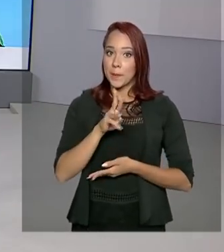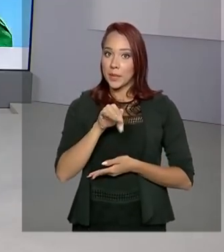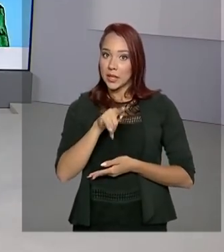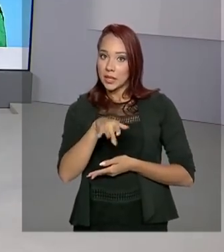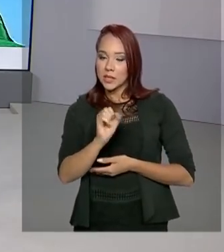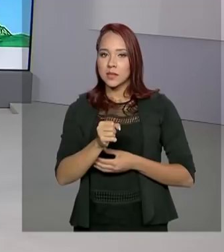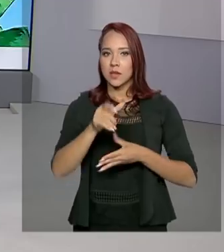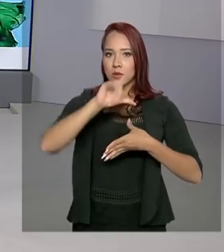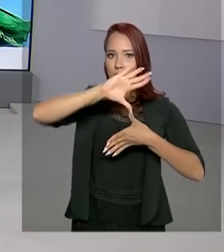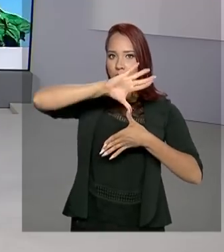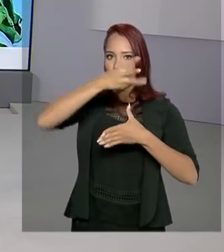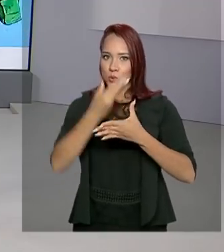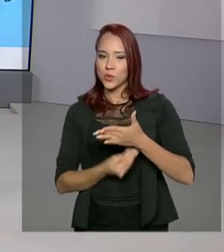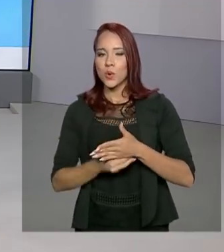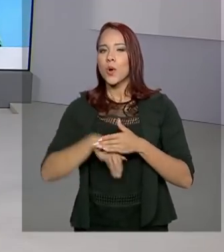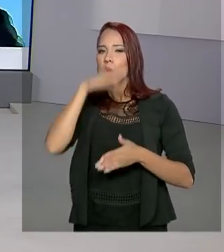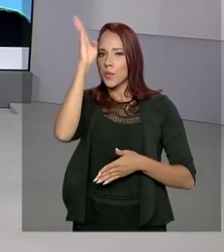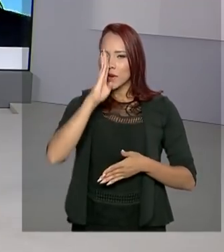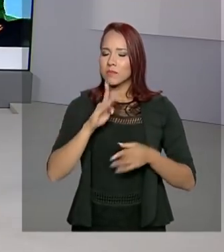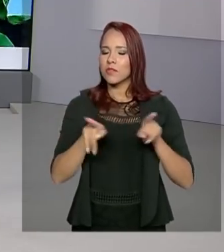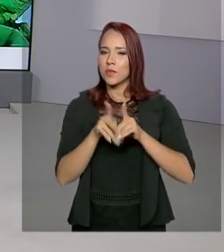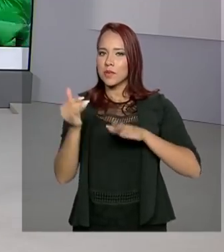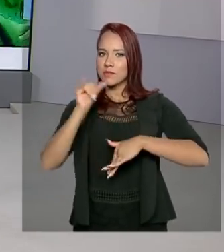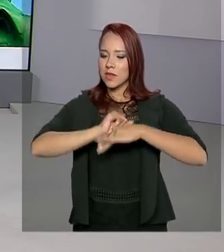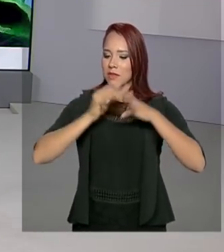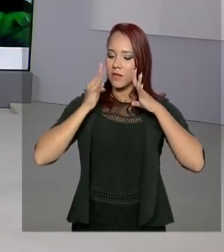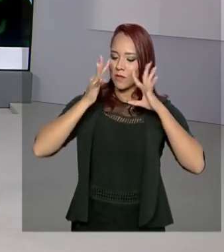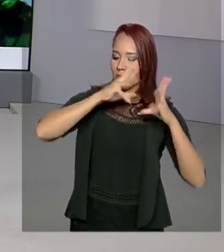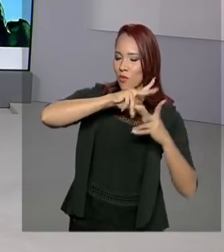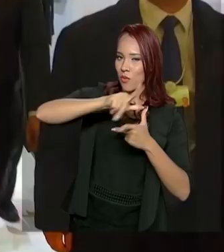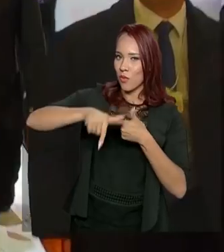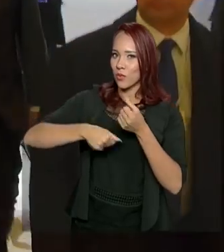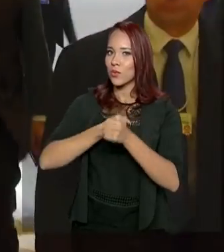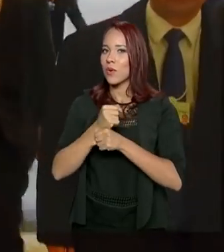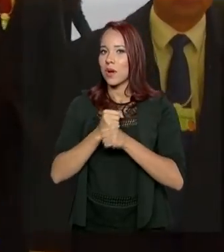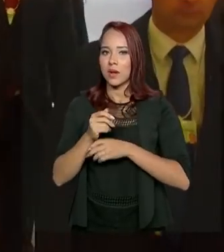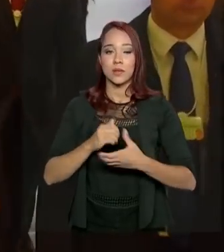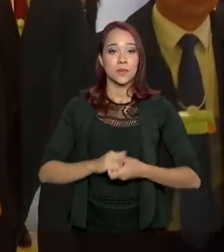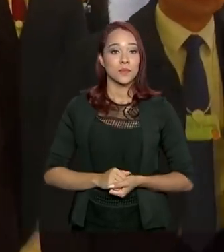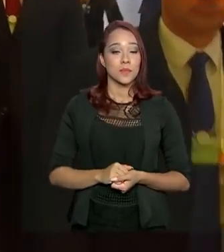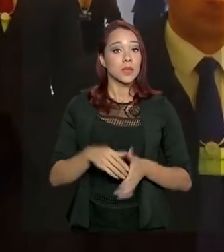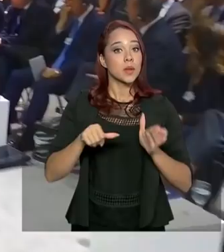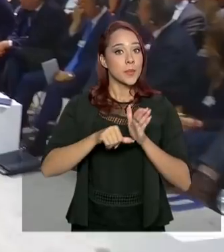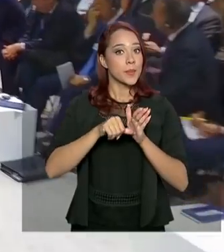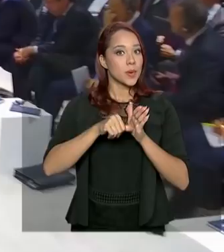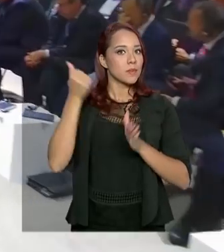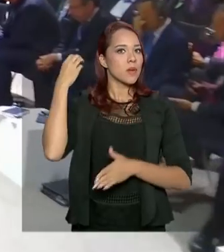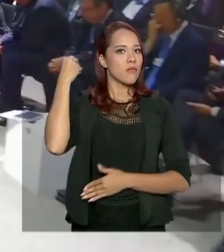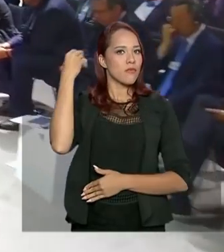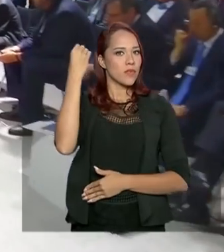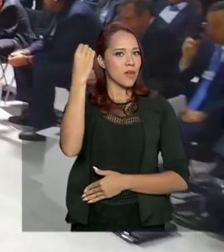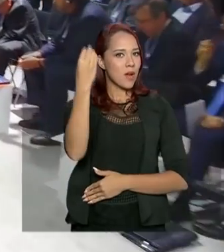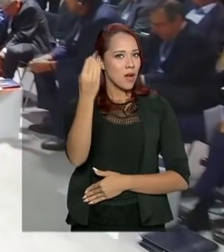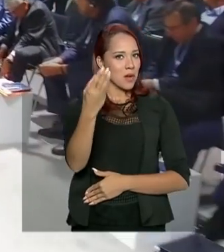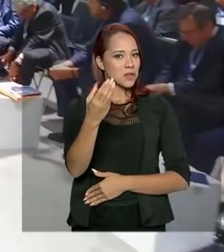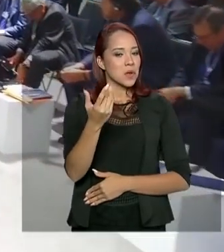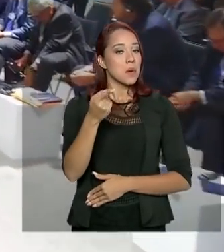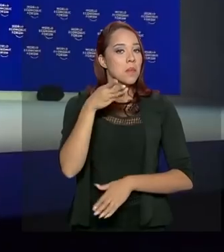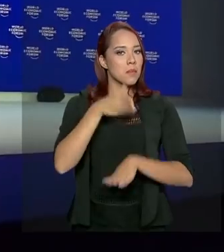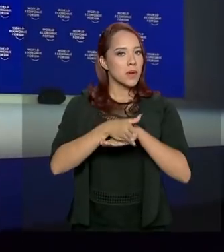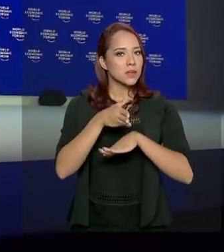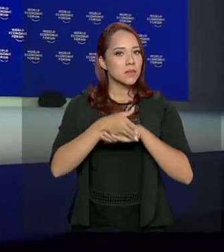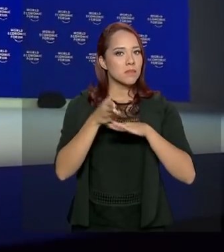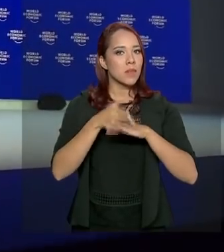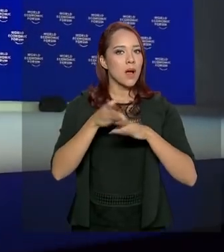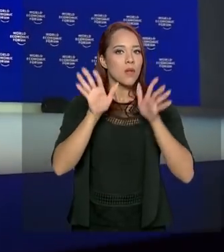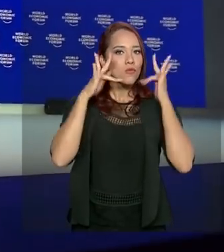Mercosul, o Brasil também esteve no centro das atenções do mundo este ano. Desde a primeira viagem internacional para participar do